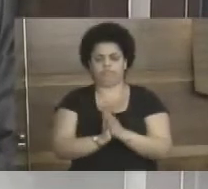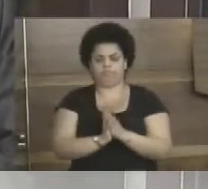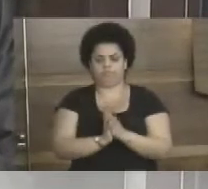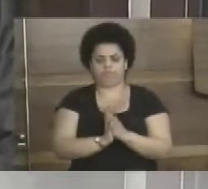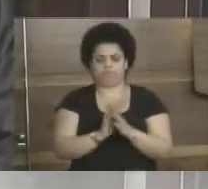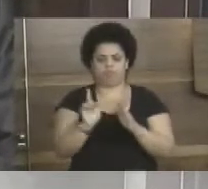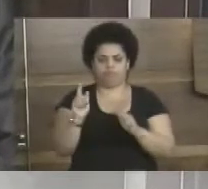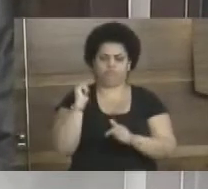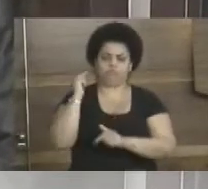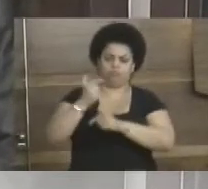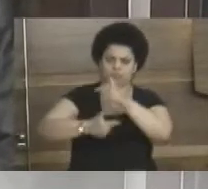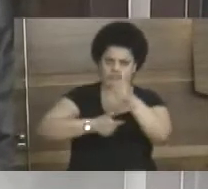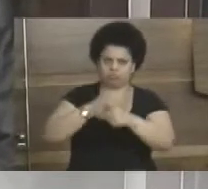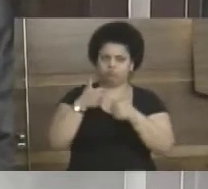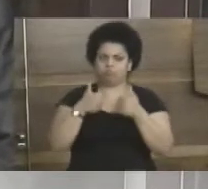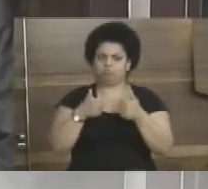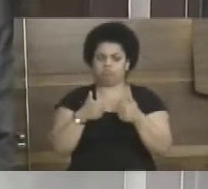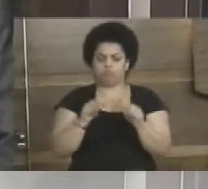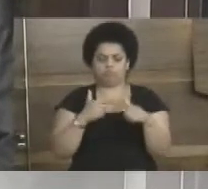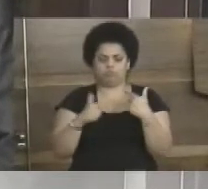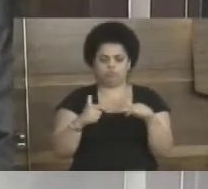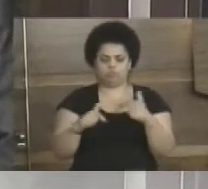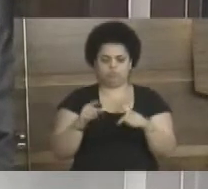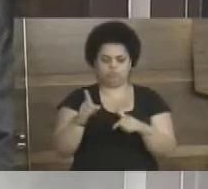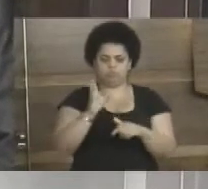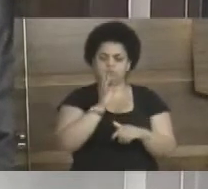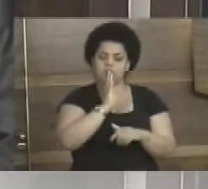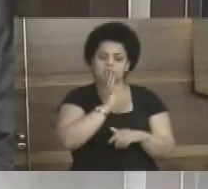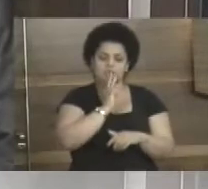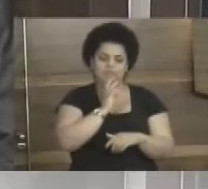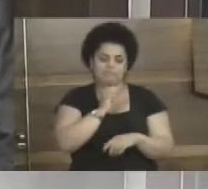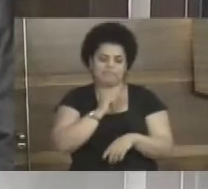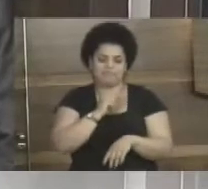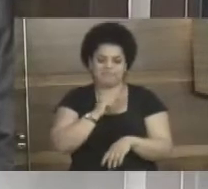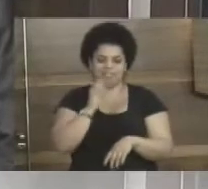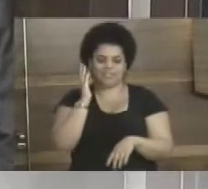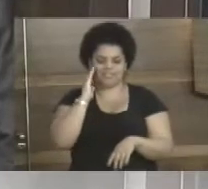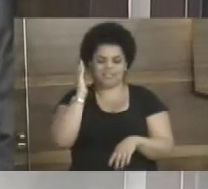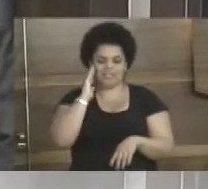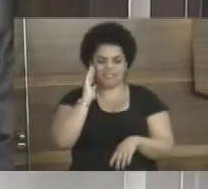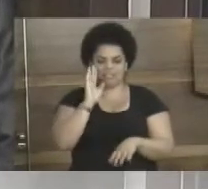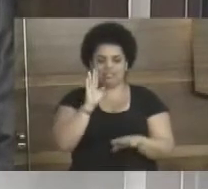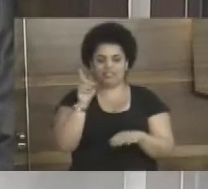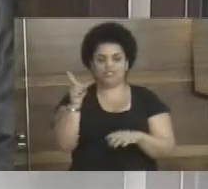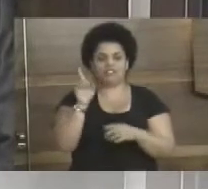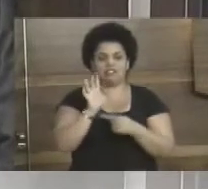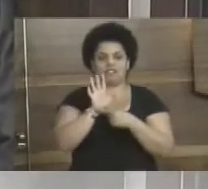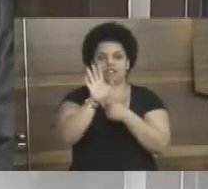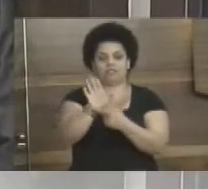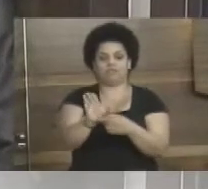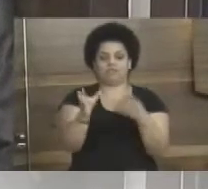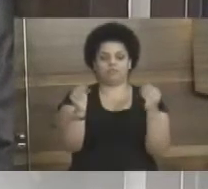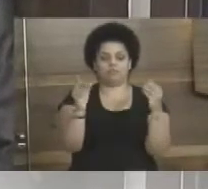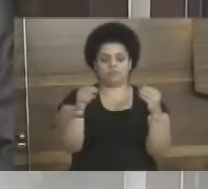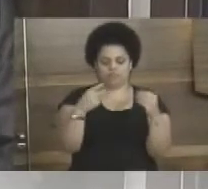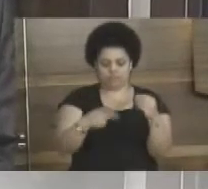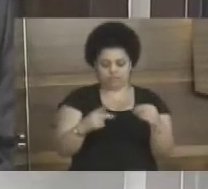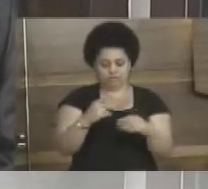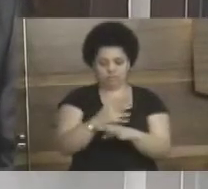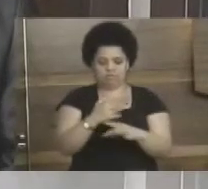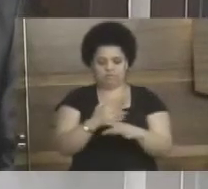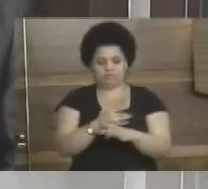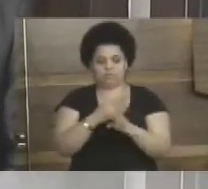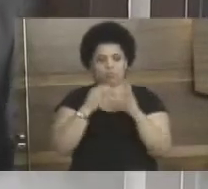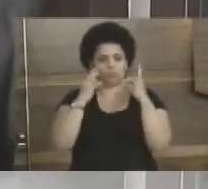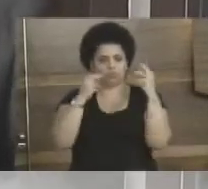mas trabalha também com o coração. Quem conhece o engenheiro Guerra sabe muito bem que ele tem ajudado o nosso município em